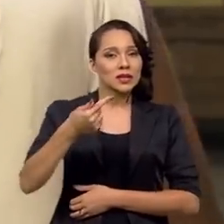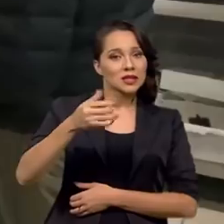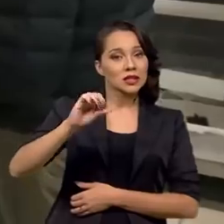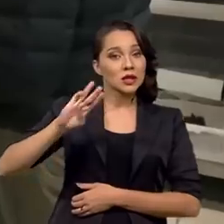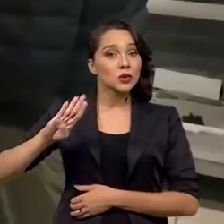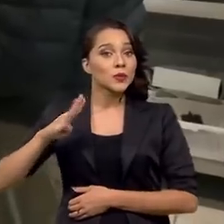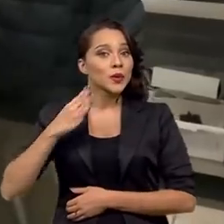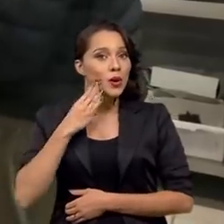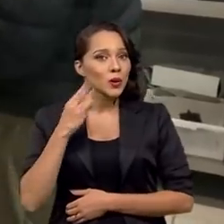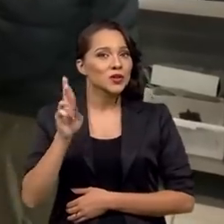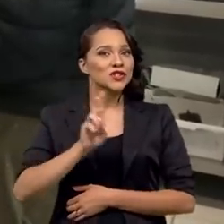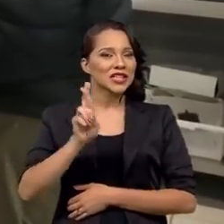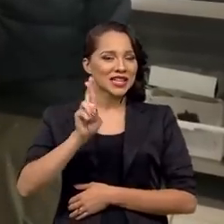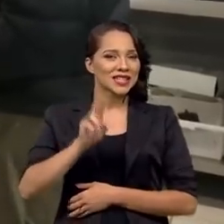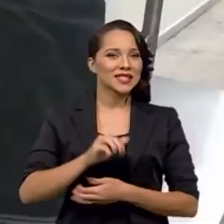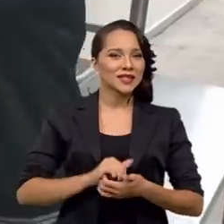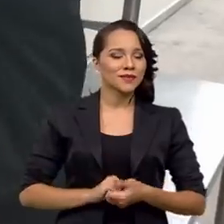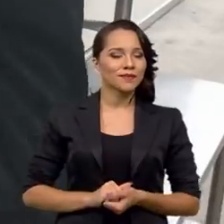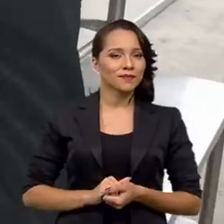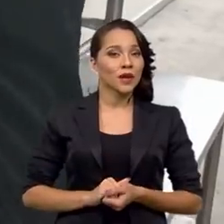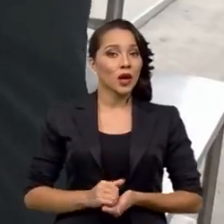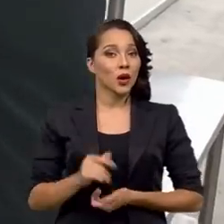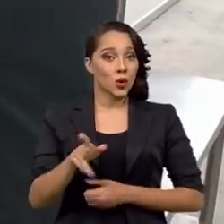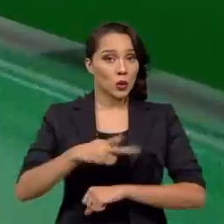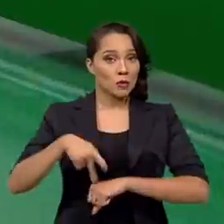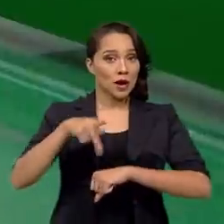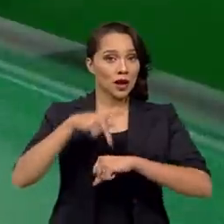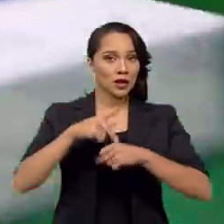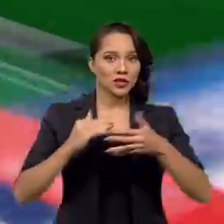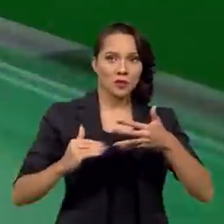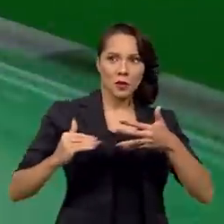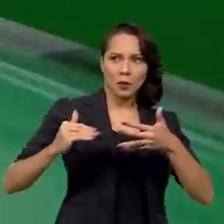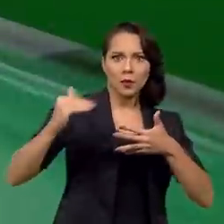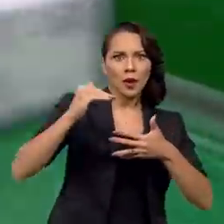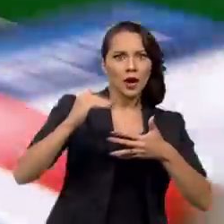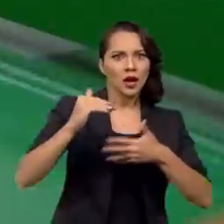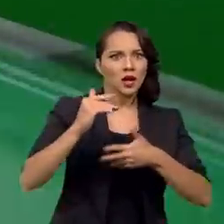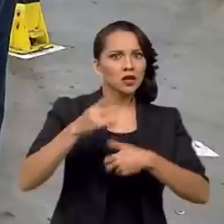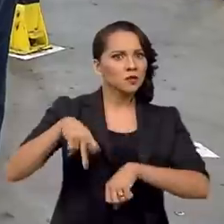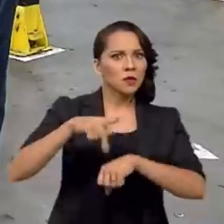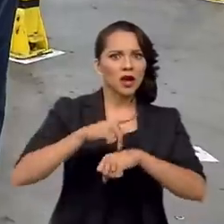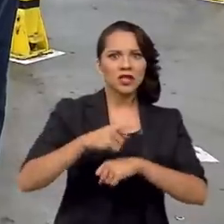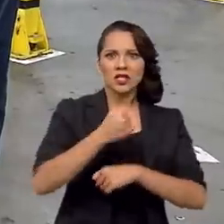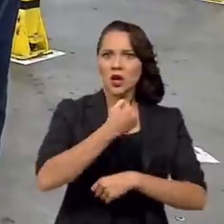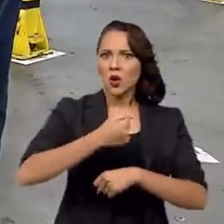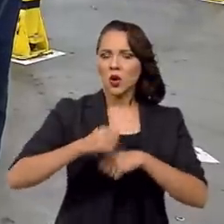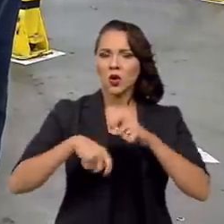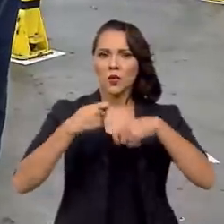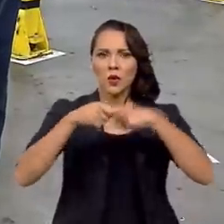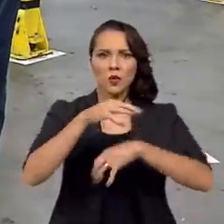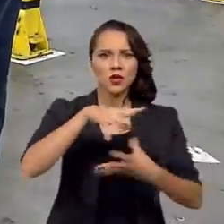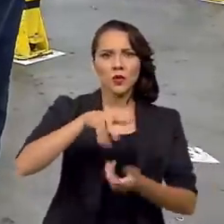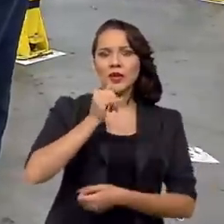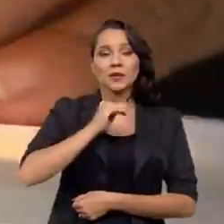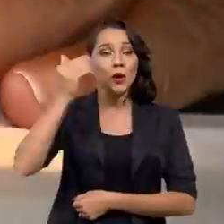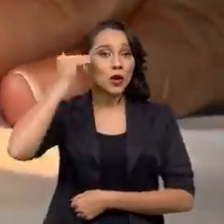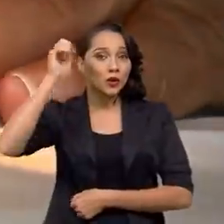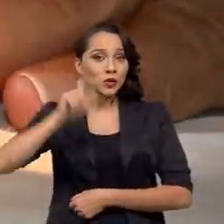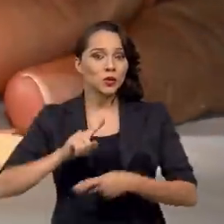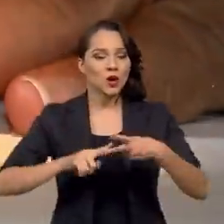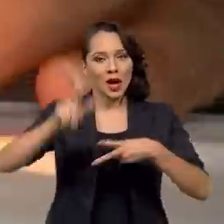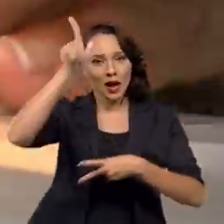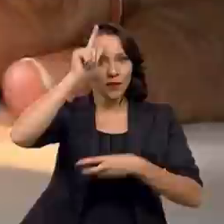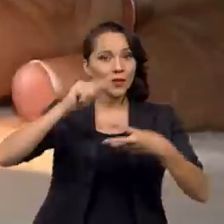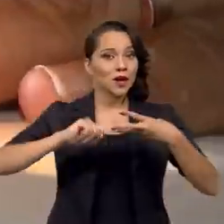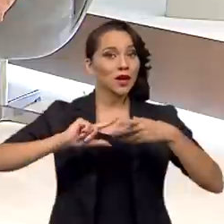bilhões de reais, o que colocou o país na frente de gigantes da economia mundial, como Coreia do Sul, Alemanha